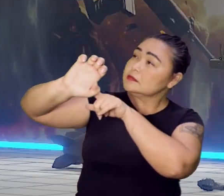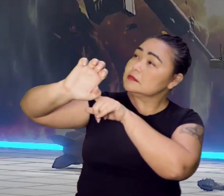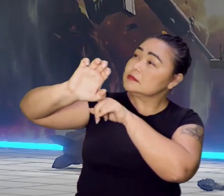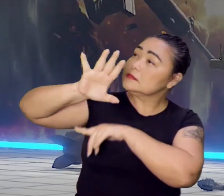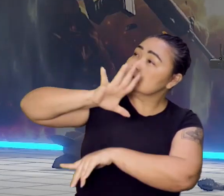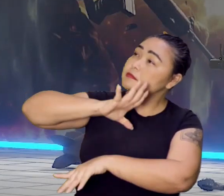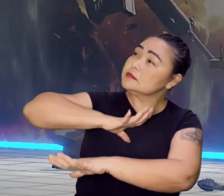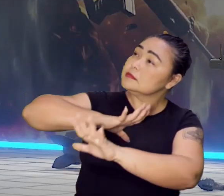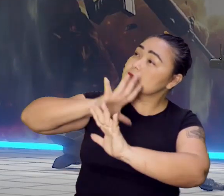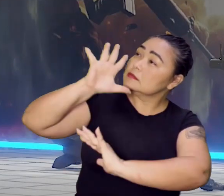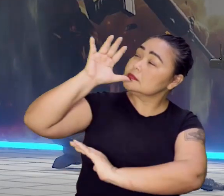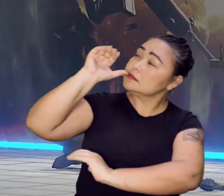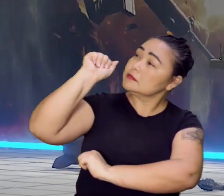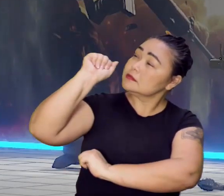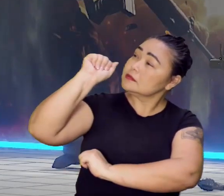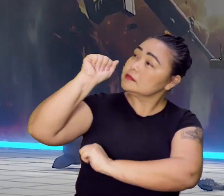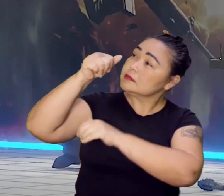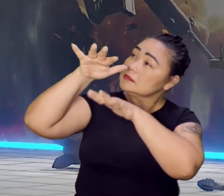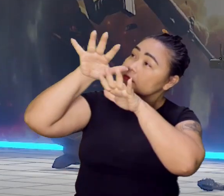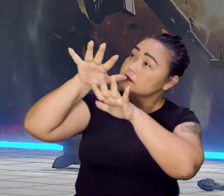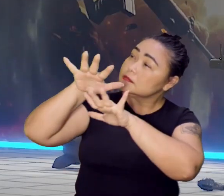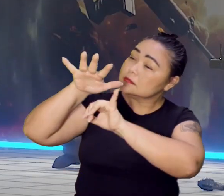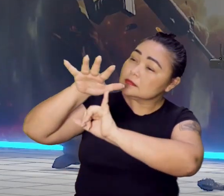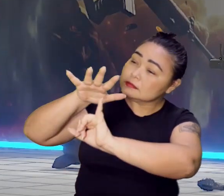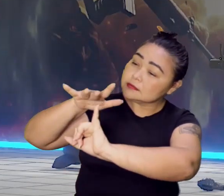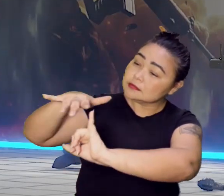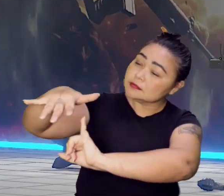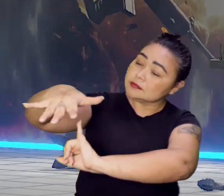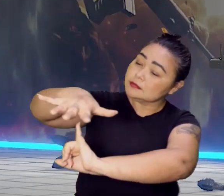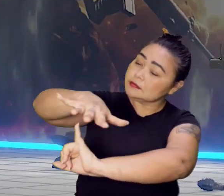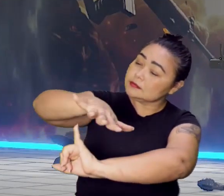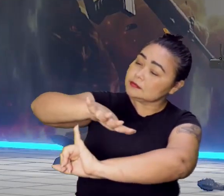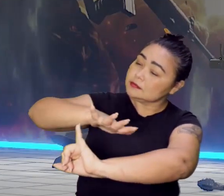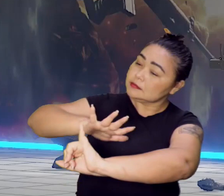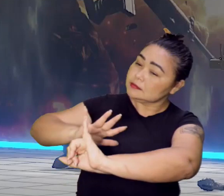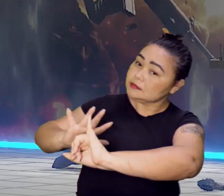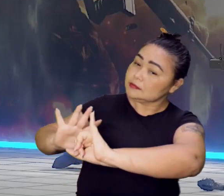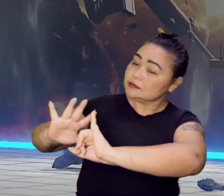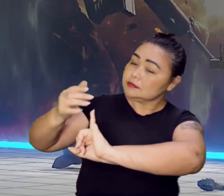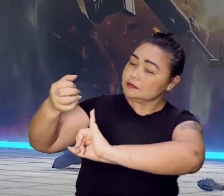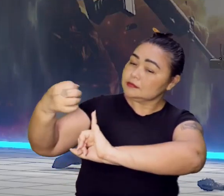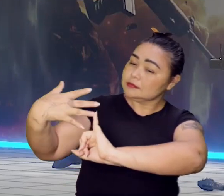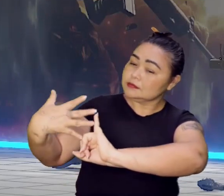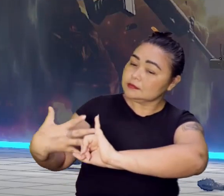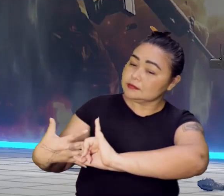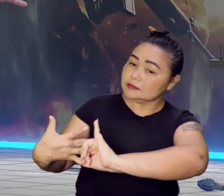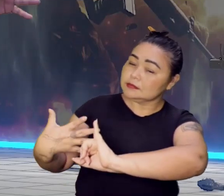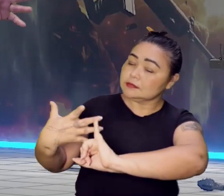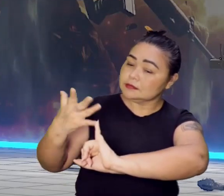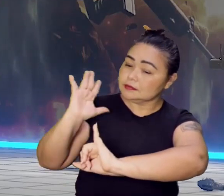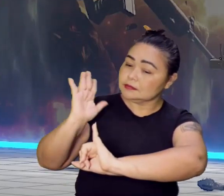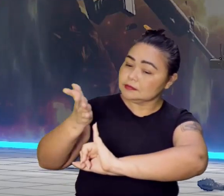e Espanha ficam numa península. Voltando a explicar a península para vocês, que nós já explicamos em aulas